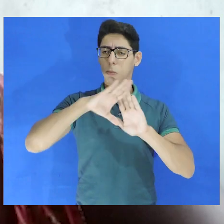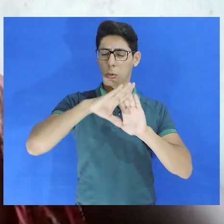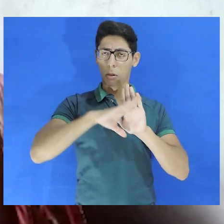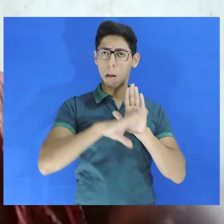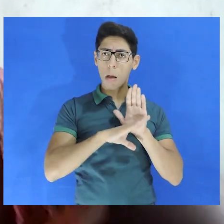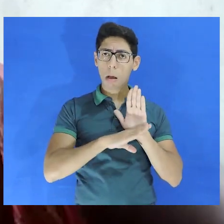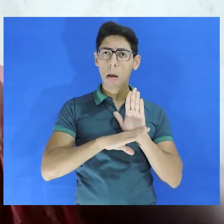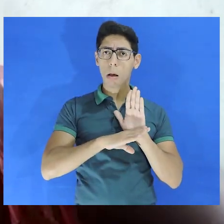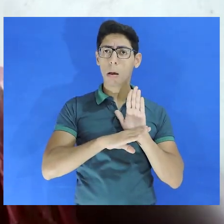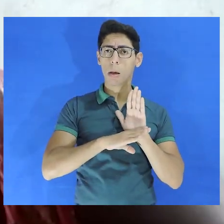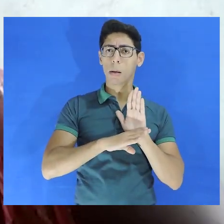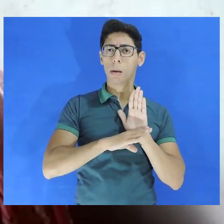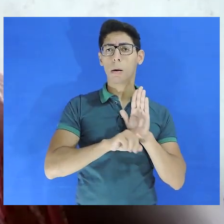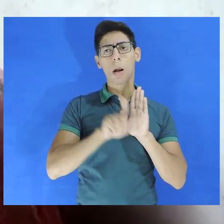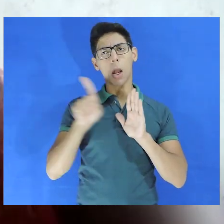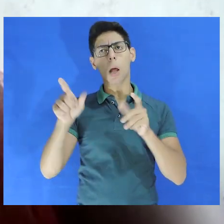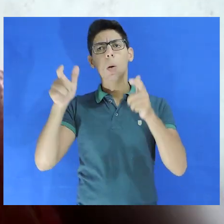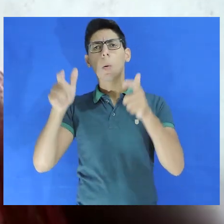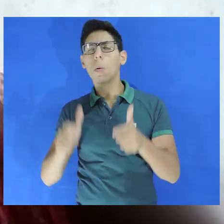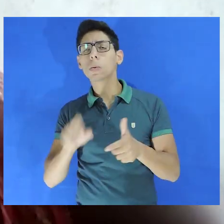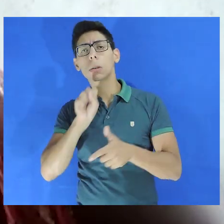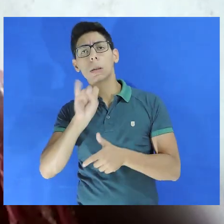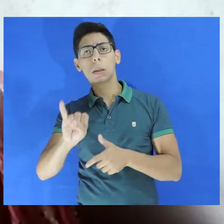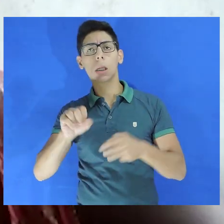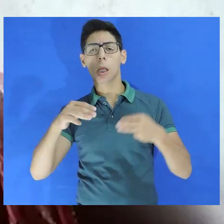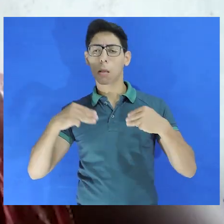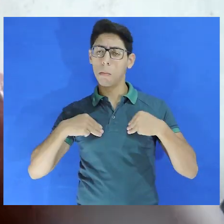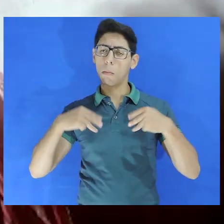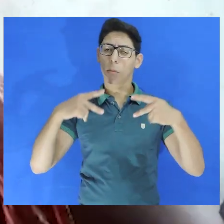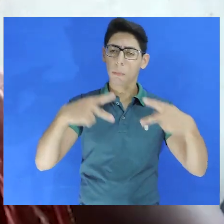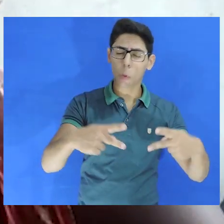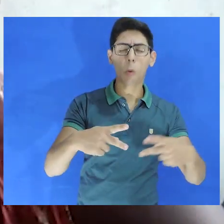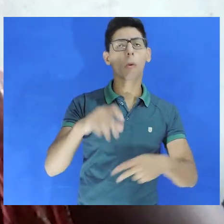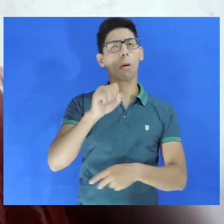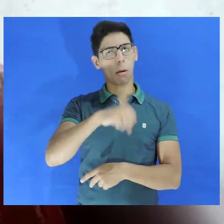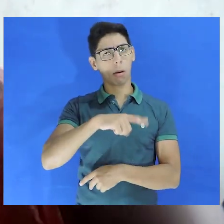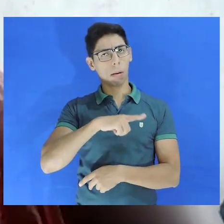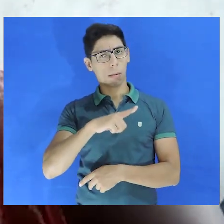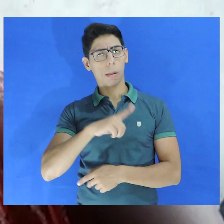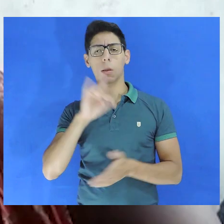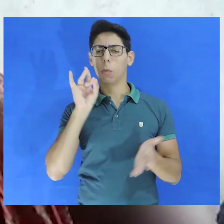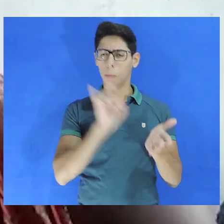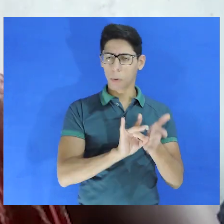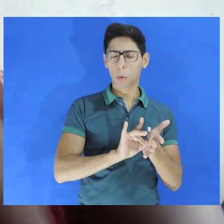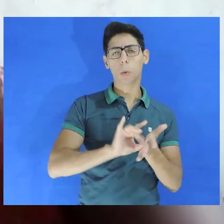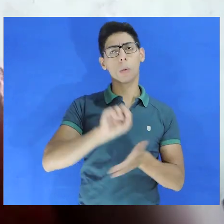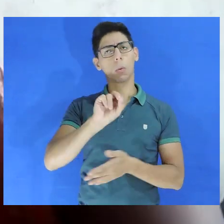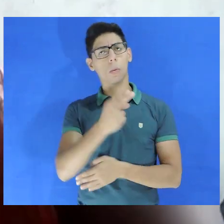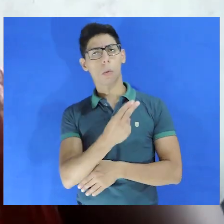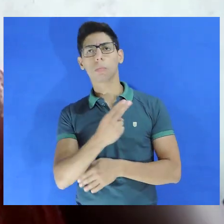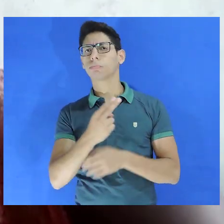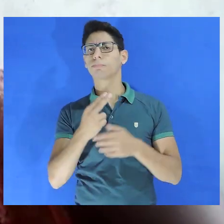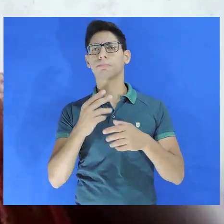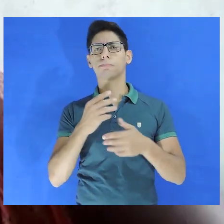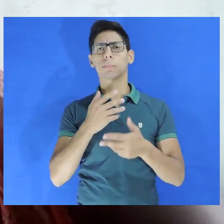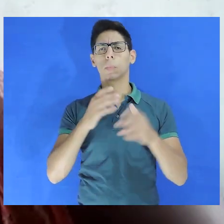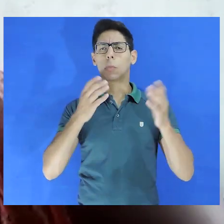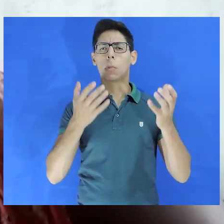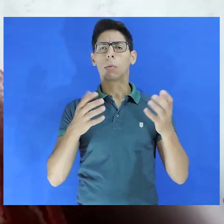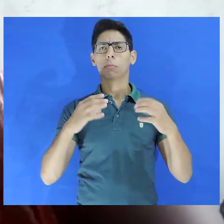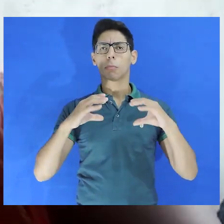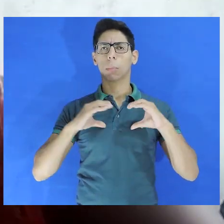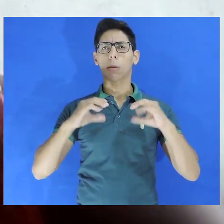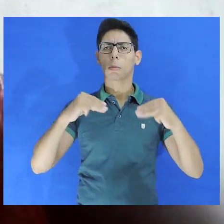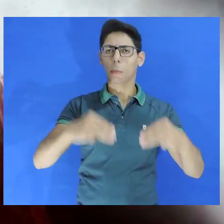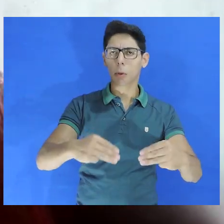protocola num órgão que a gente for. Se for no Ministério Público, a gente protocola. Se for no Tribunal de Justiça, gente protocola. No Ministério